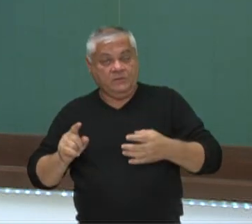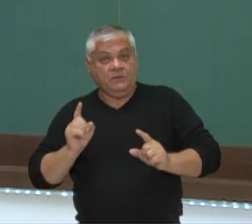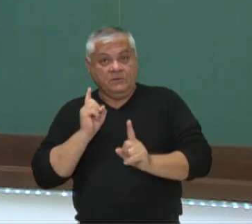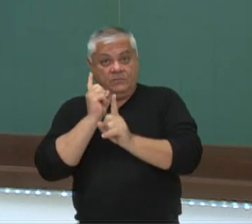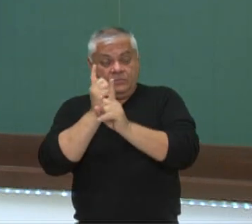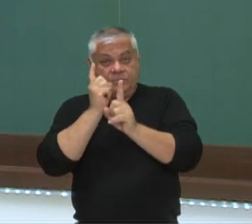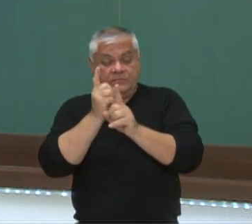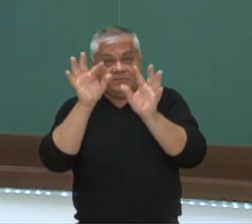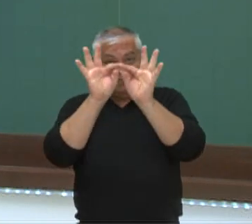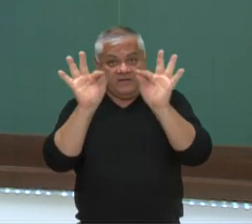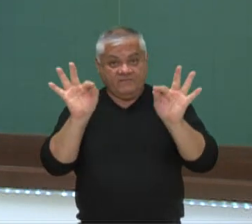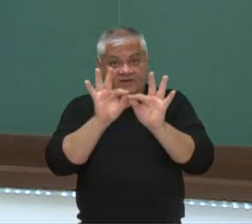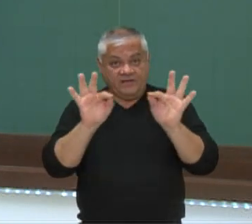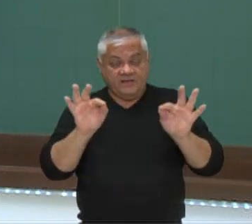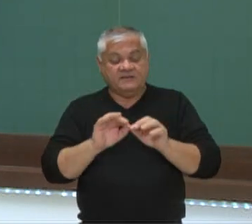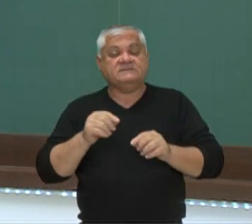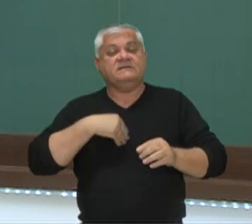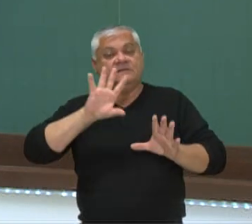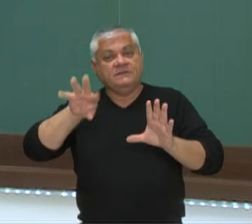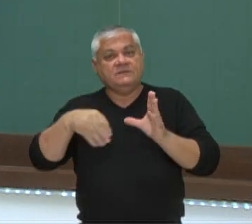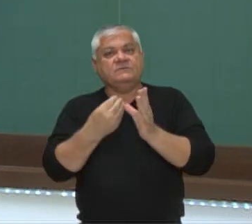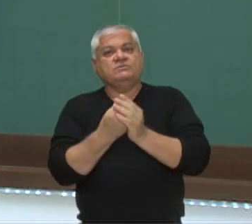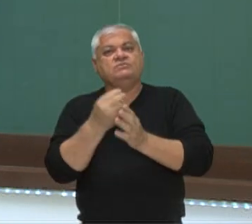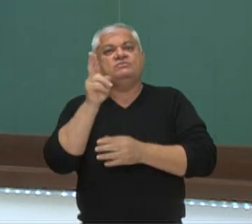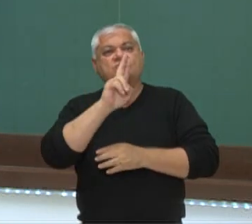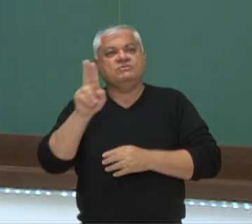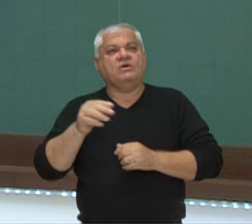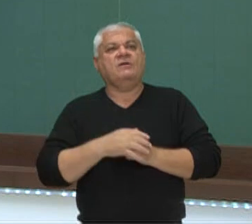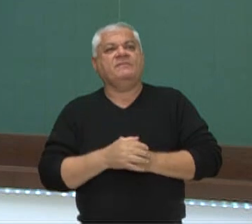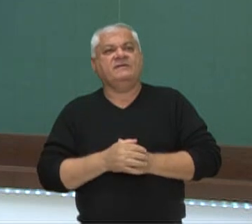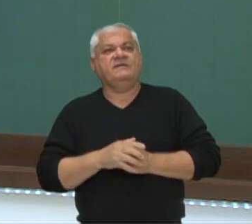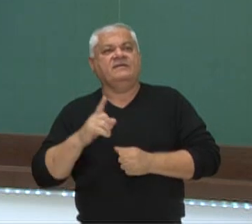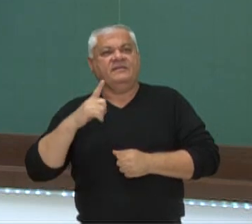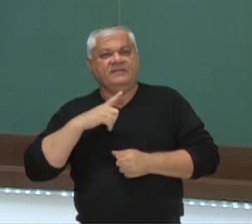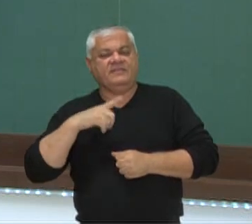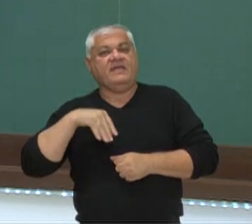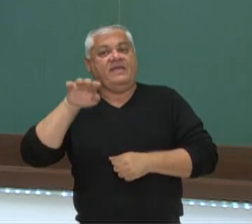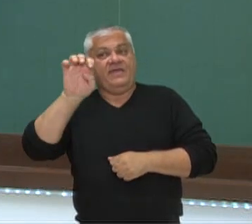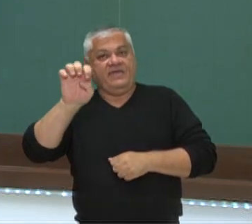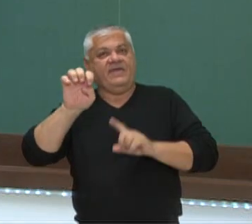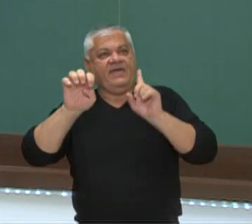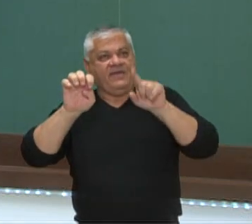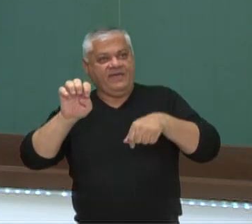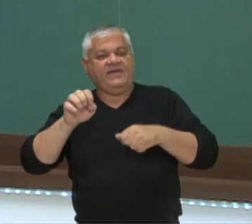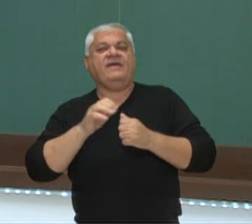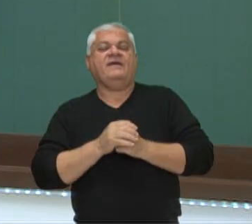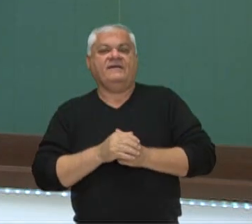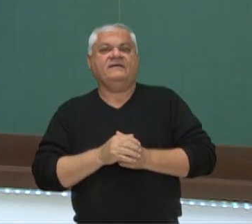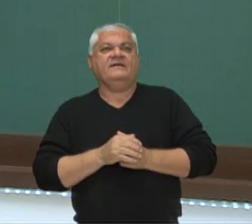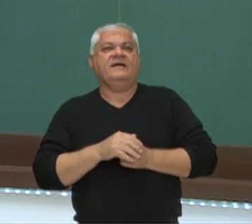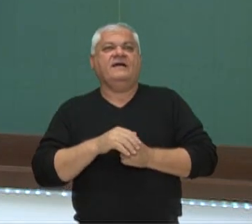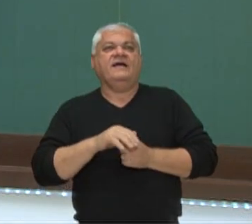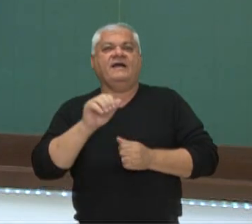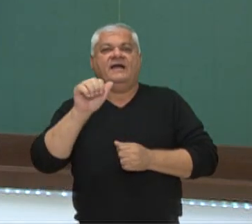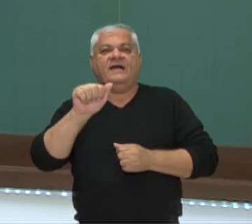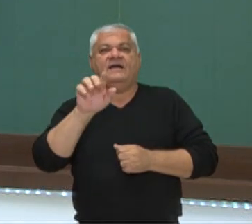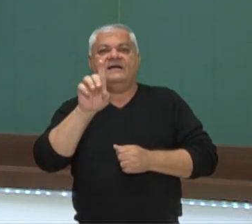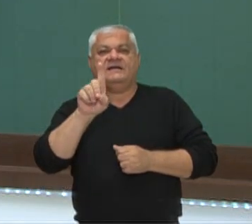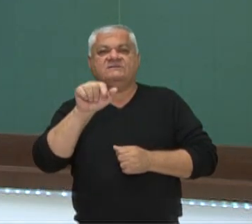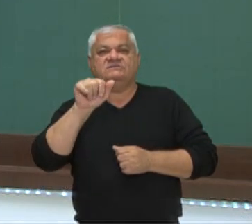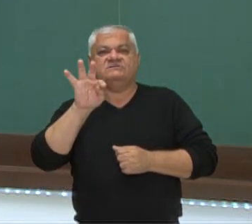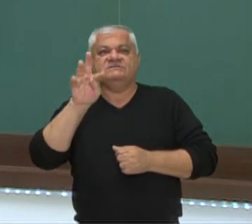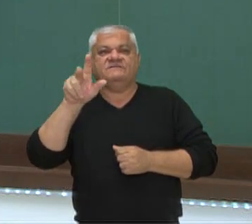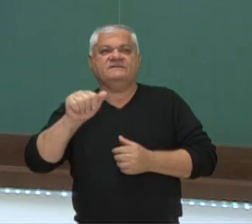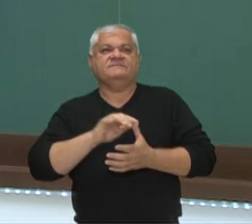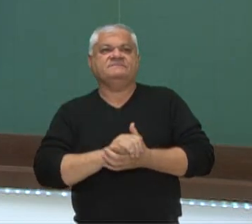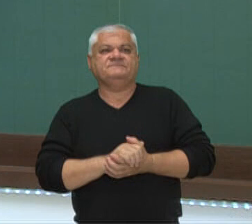na oração coordenada, acrescenta-se um nome. Então, se temos um E, a oração é coordenada sintética aditiva.